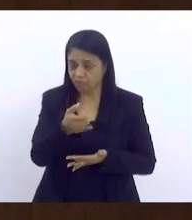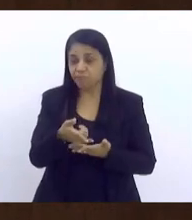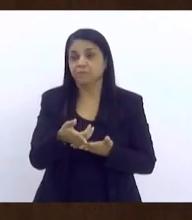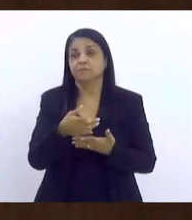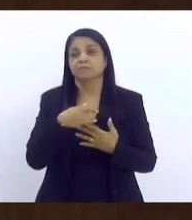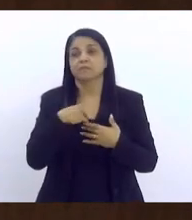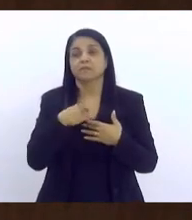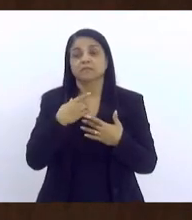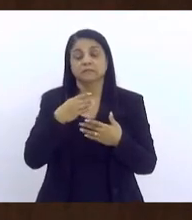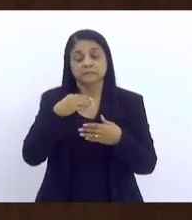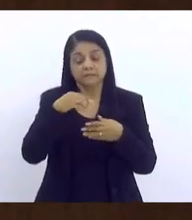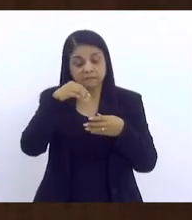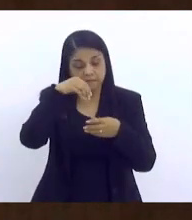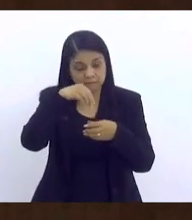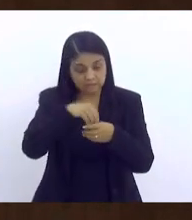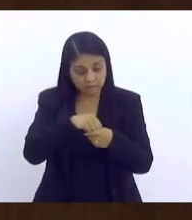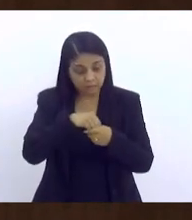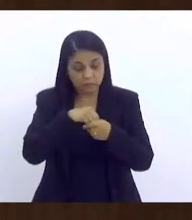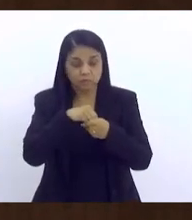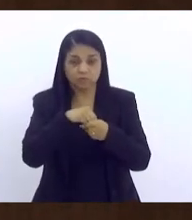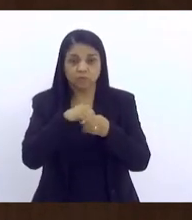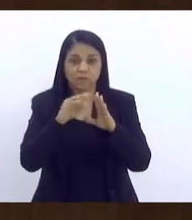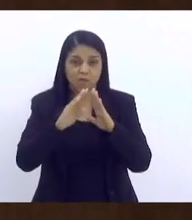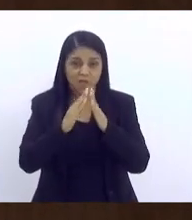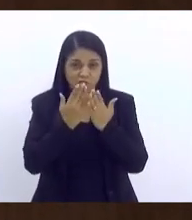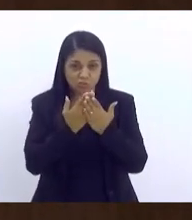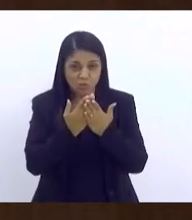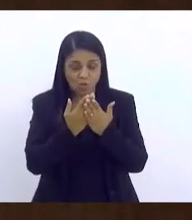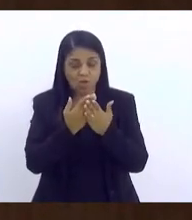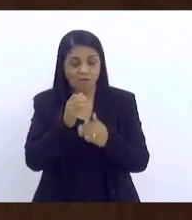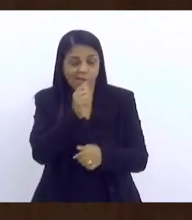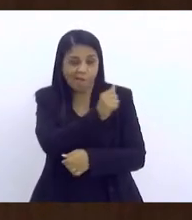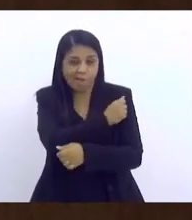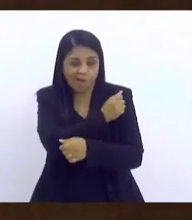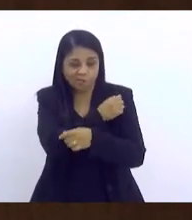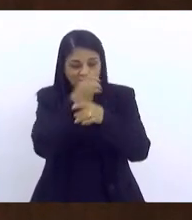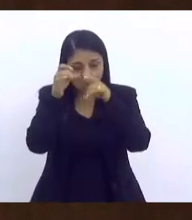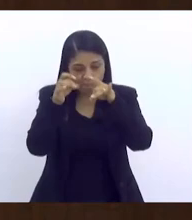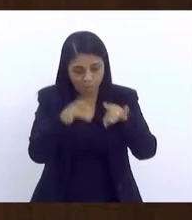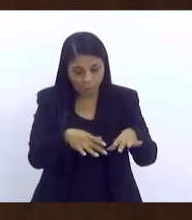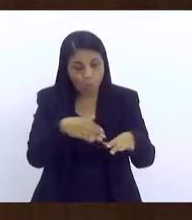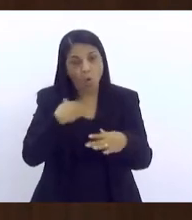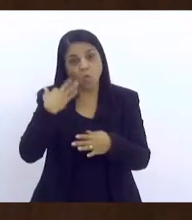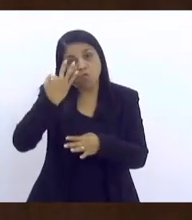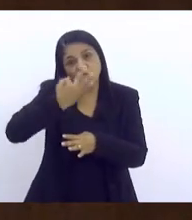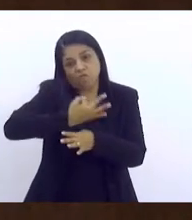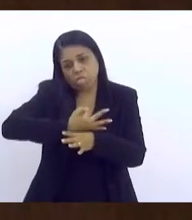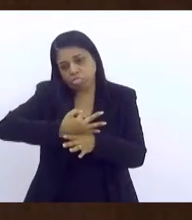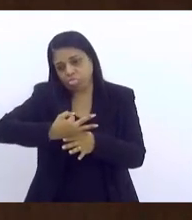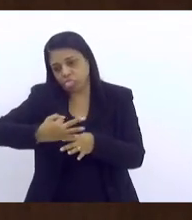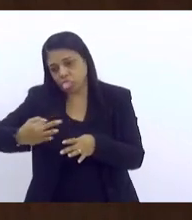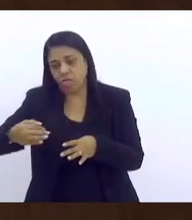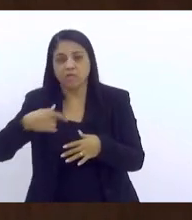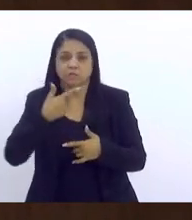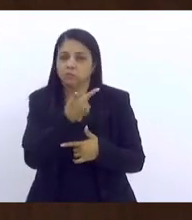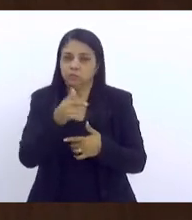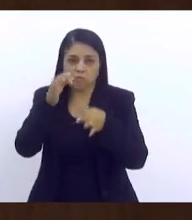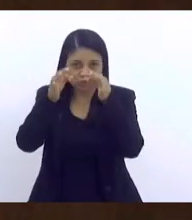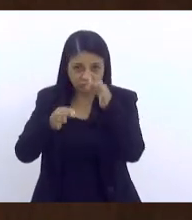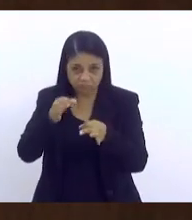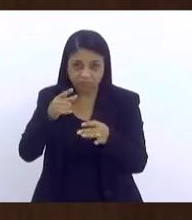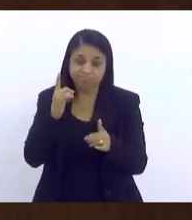de uma evasão escolar ou de falta sem justificativa, nós encontramos crianças,